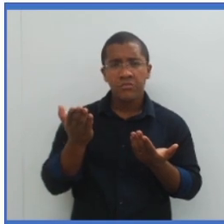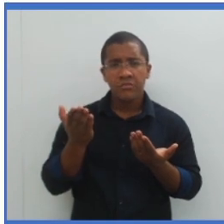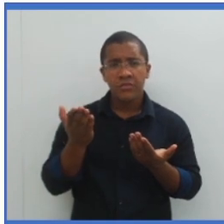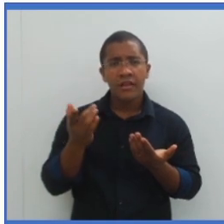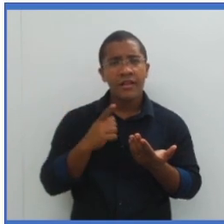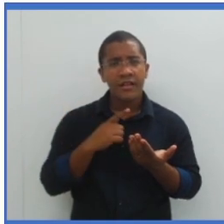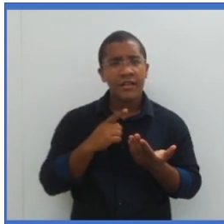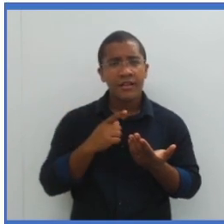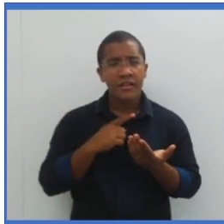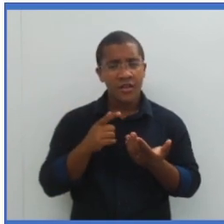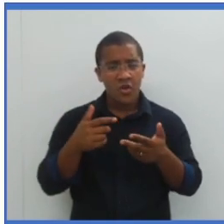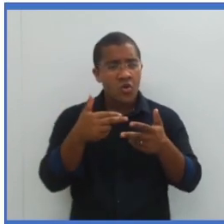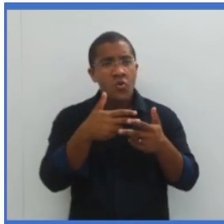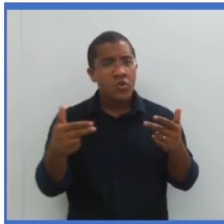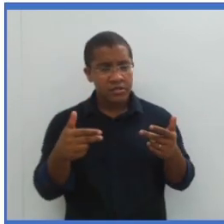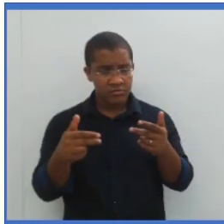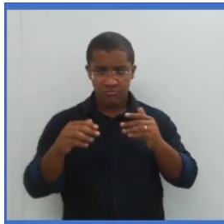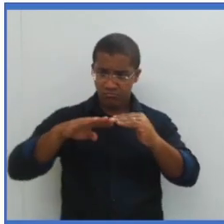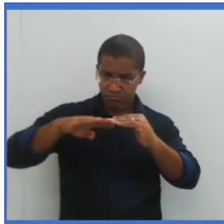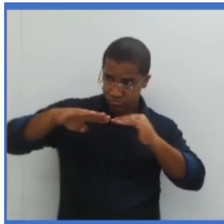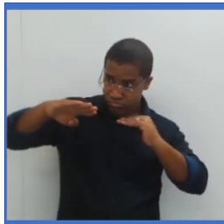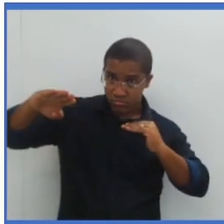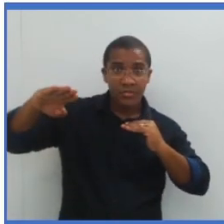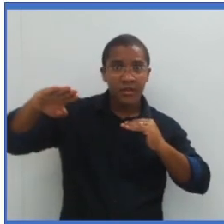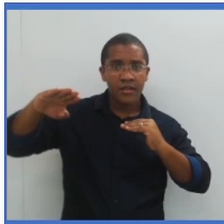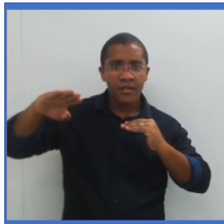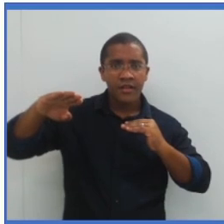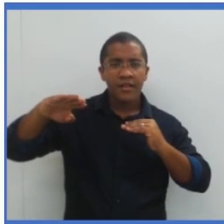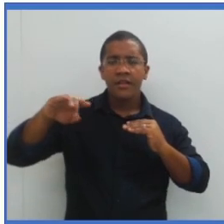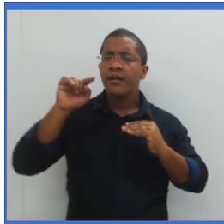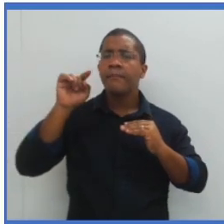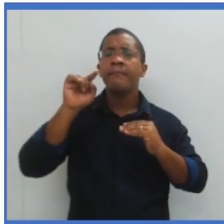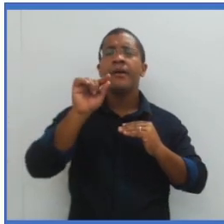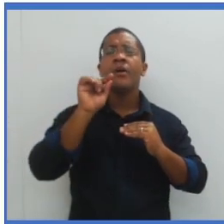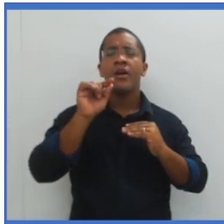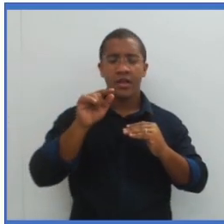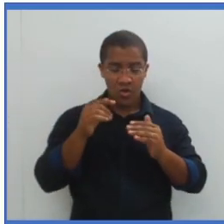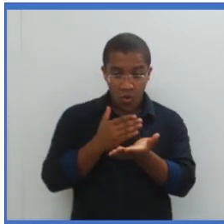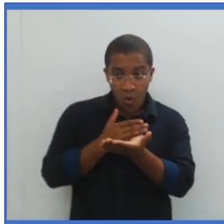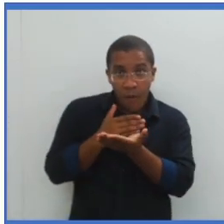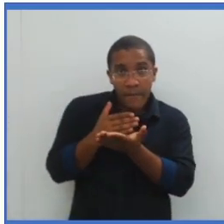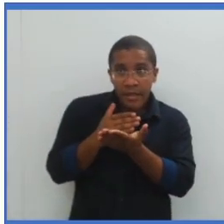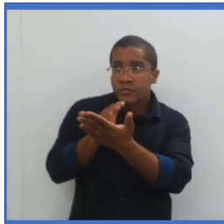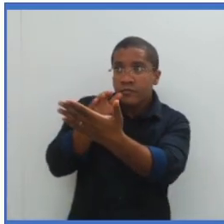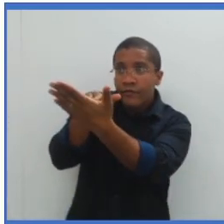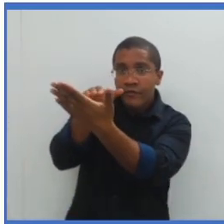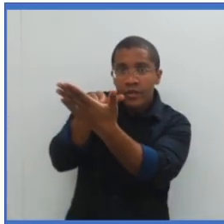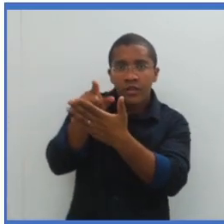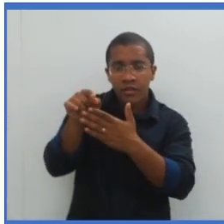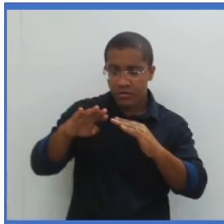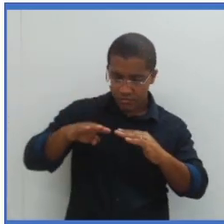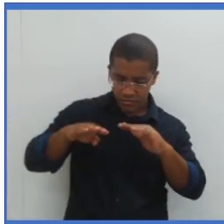uma superfície plana cujos pontos de início e fim